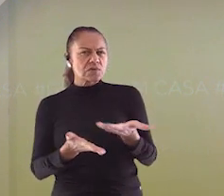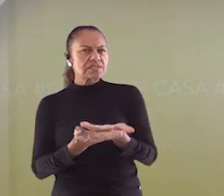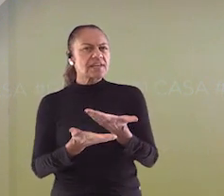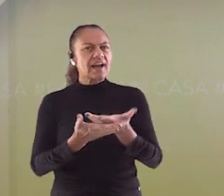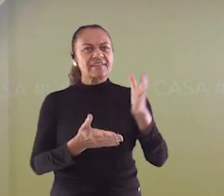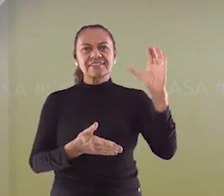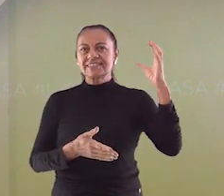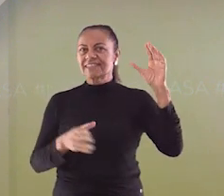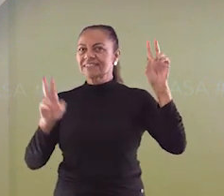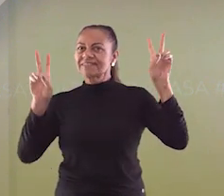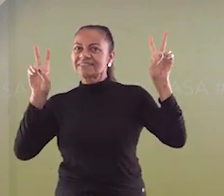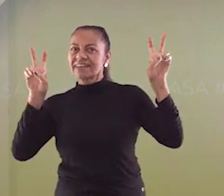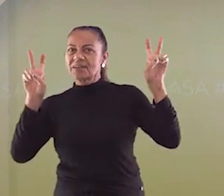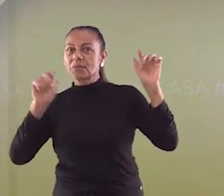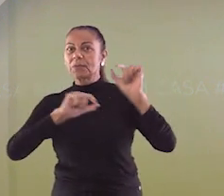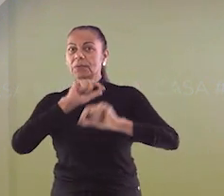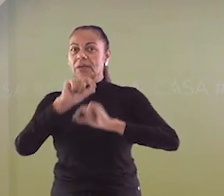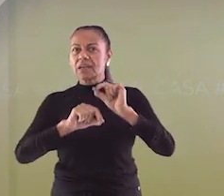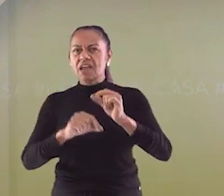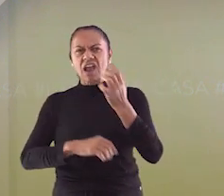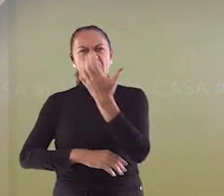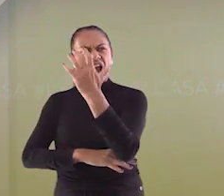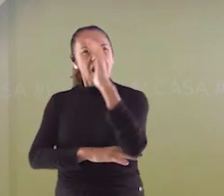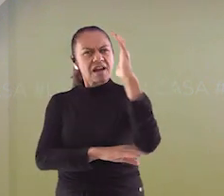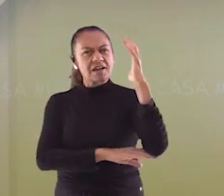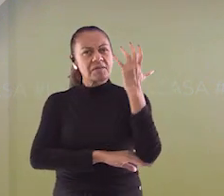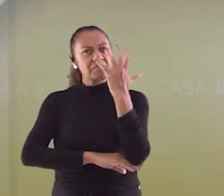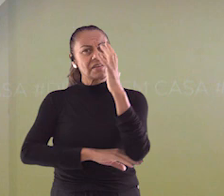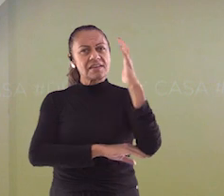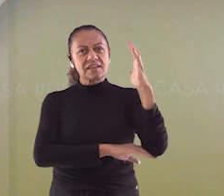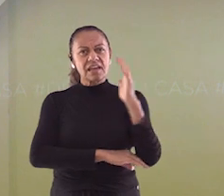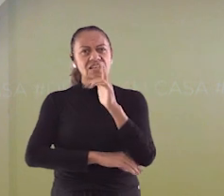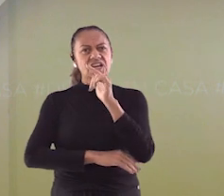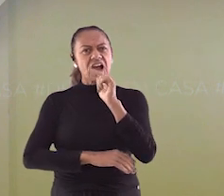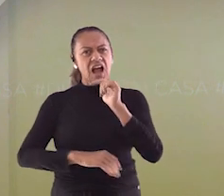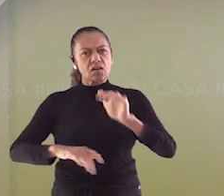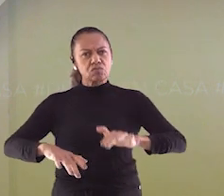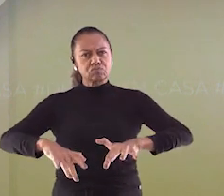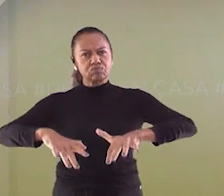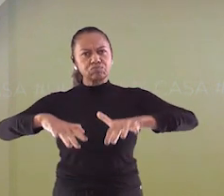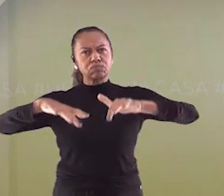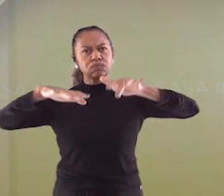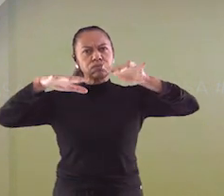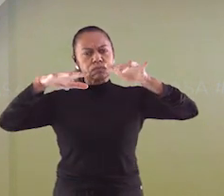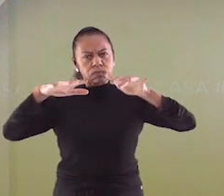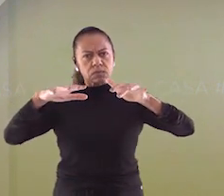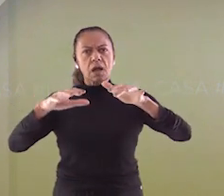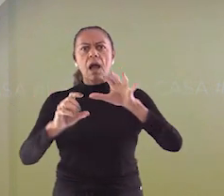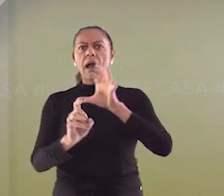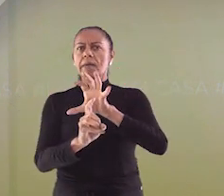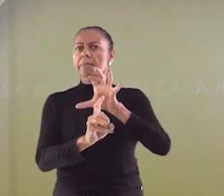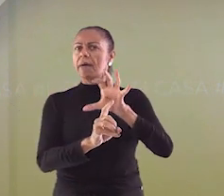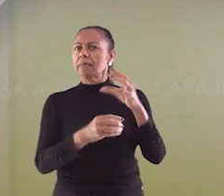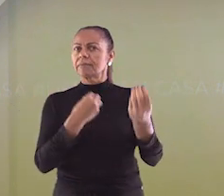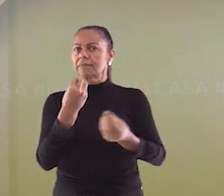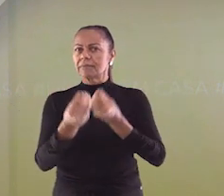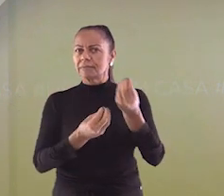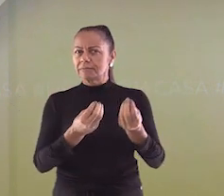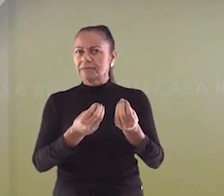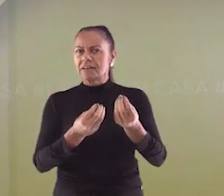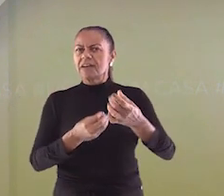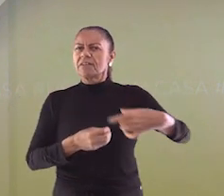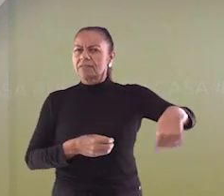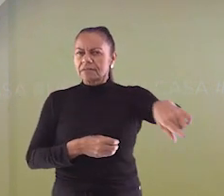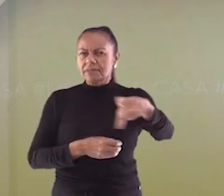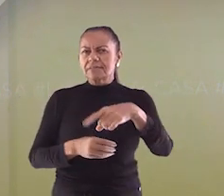sobre as enchentes e seus impactos ambientais. Vocês perceberam como nos últimos anos tem crescido o